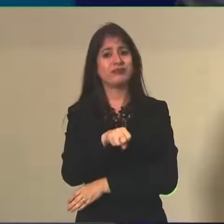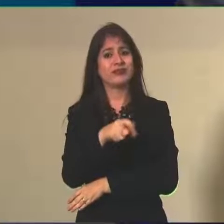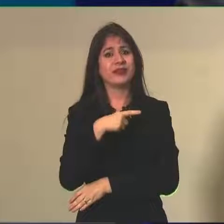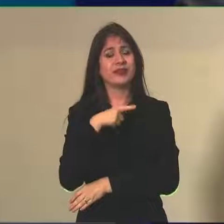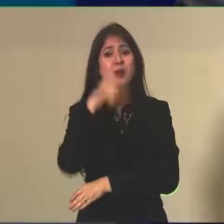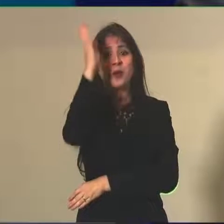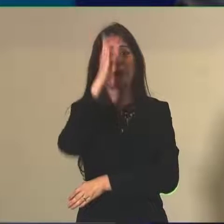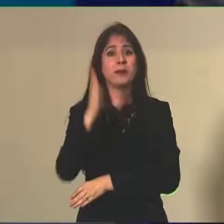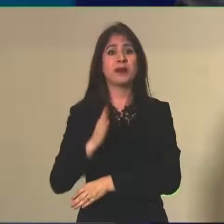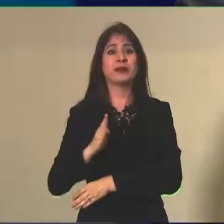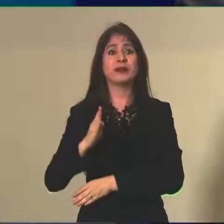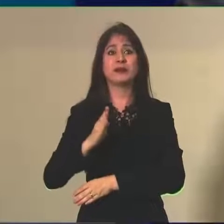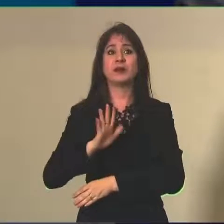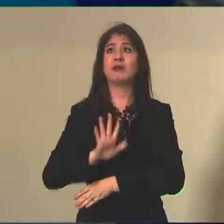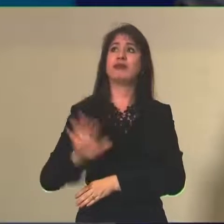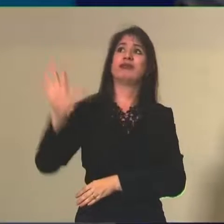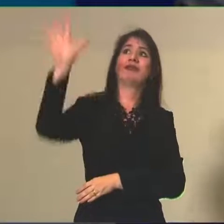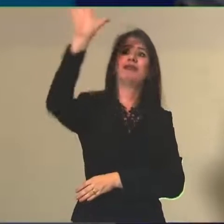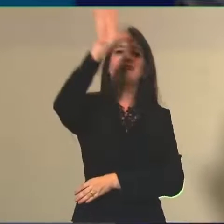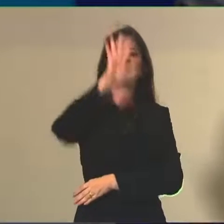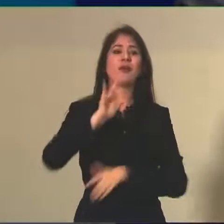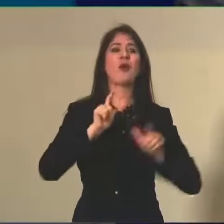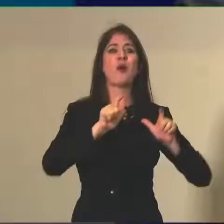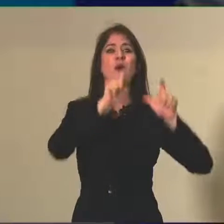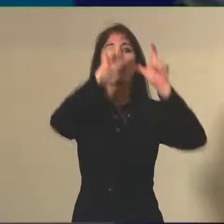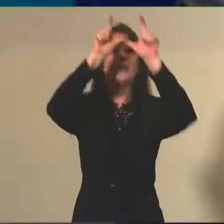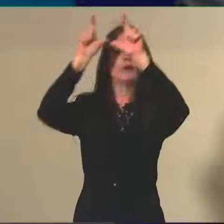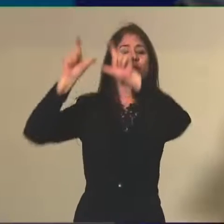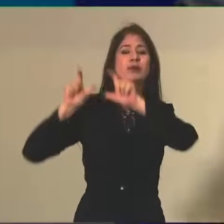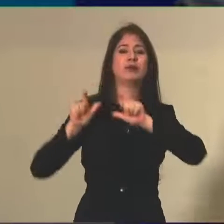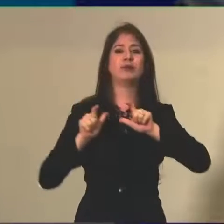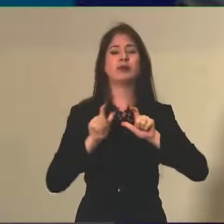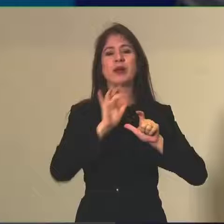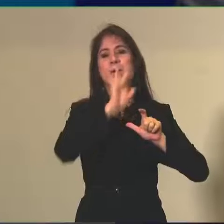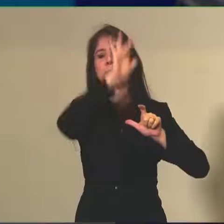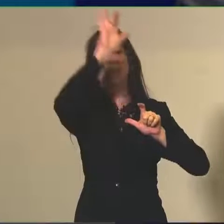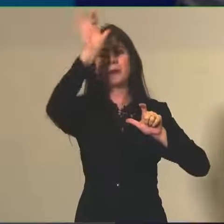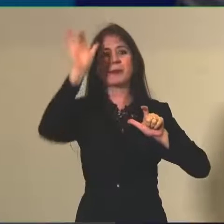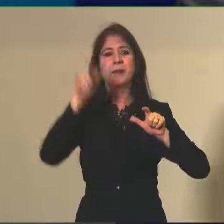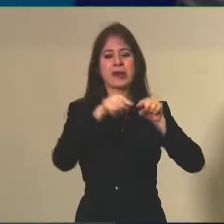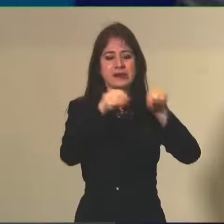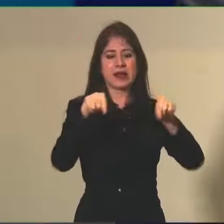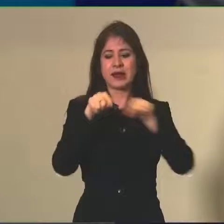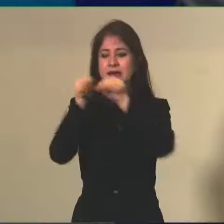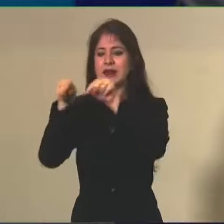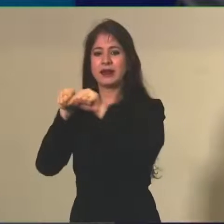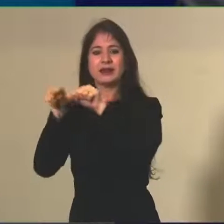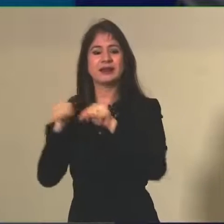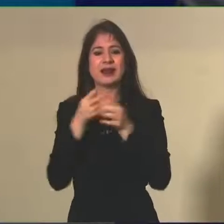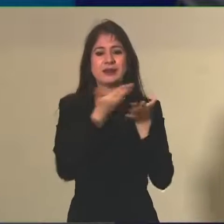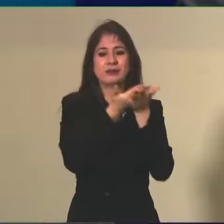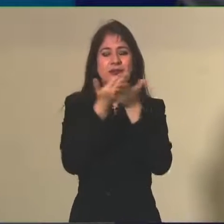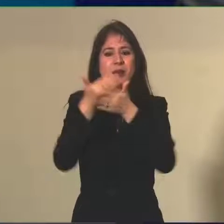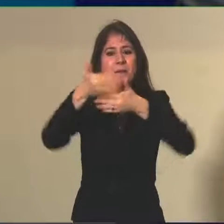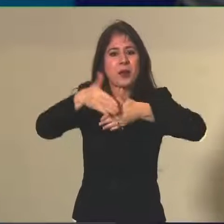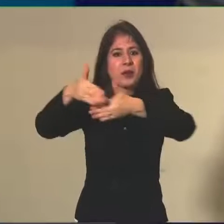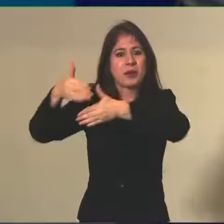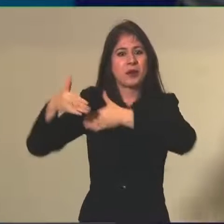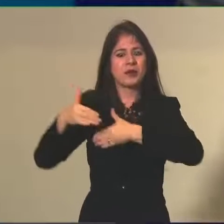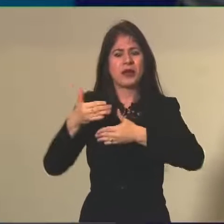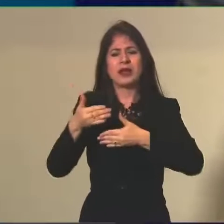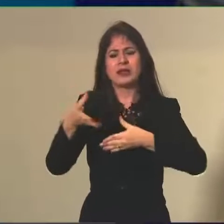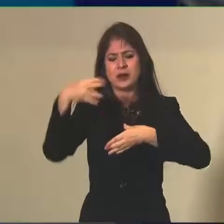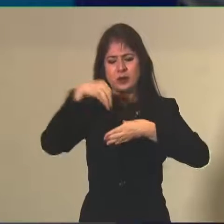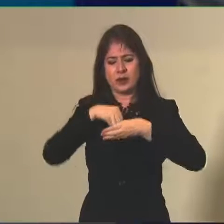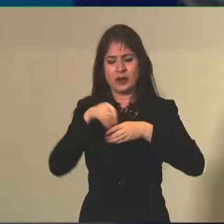extenso, são muitos locais de aplicação de sala e também esse modelo de levar o computador para a sala de